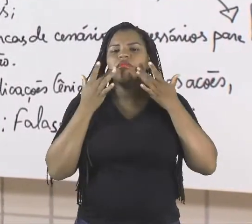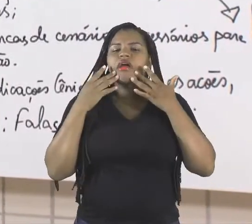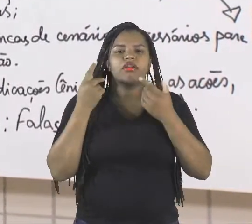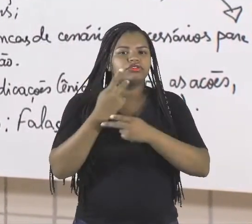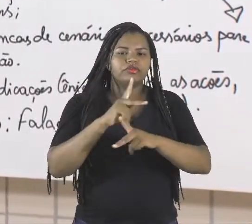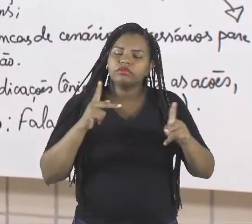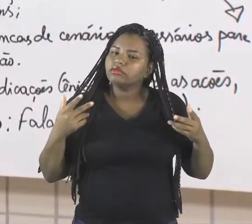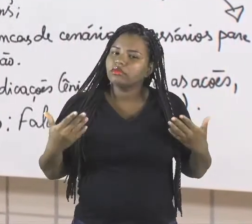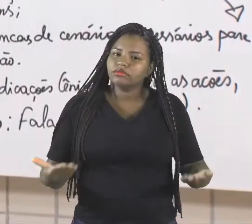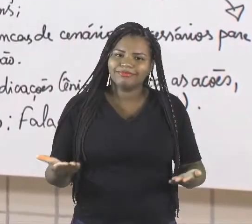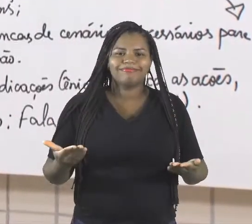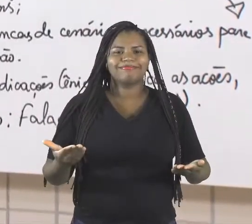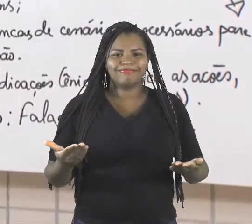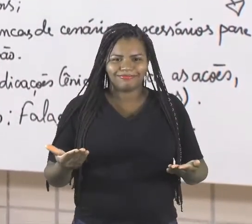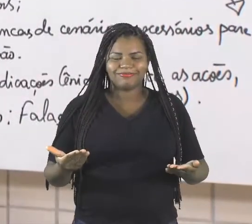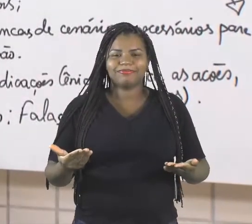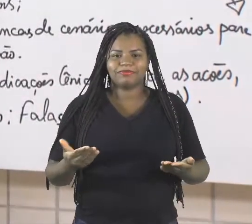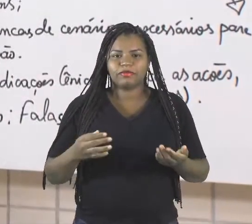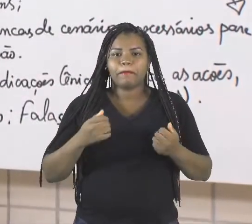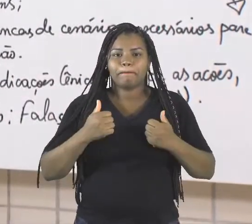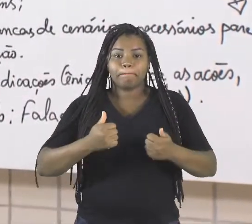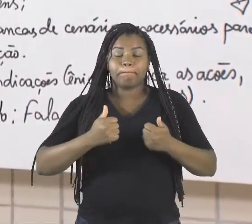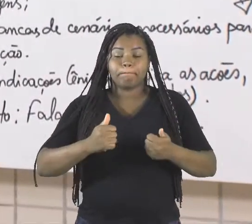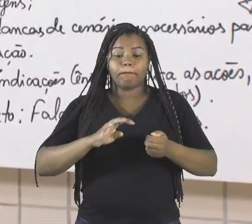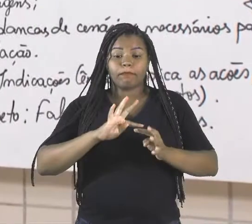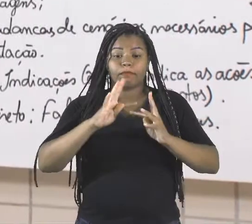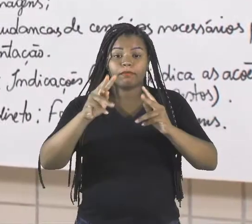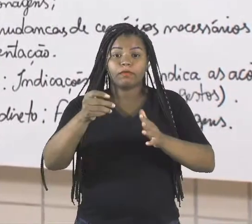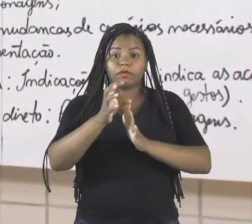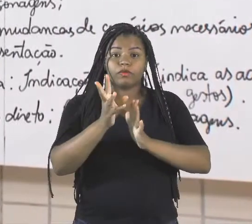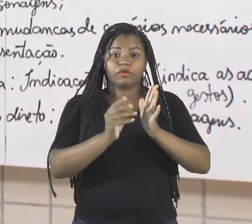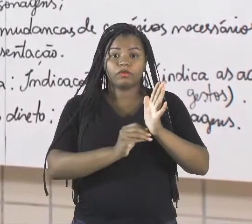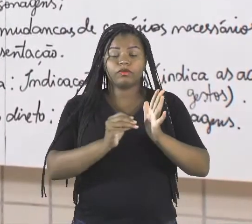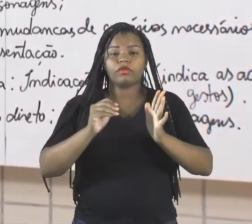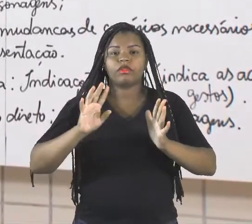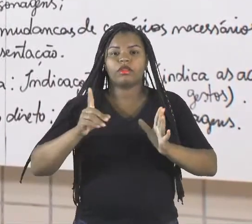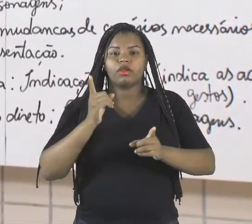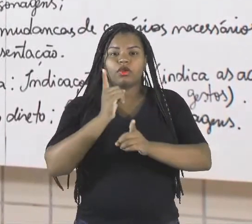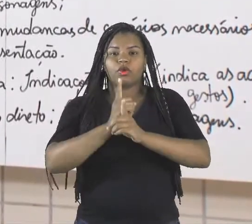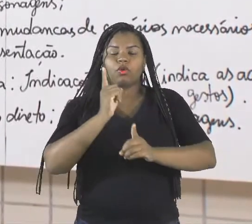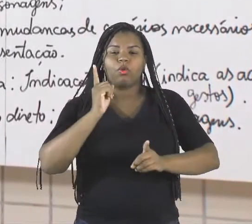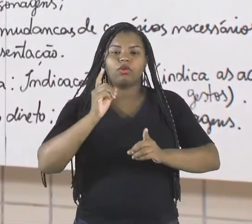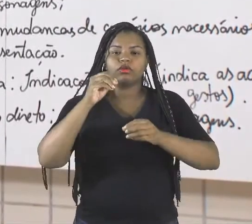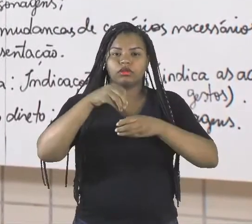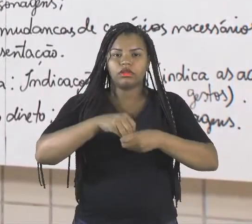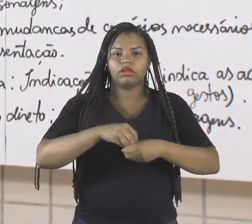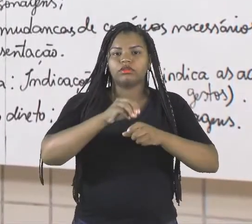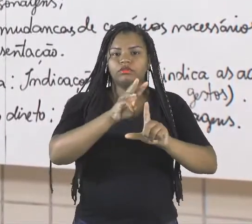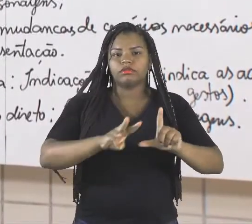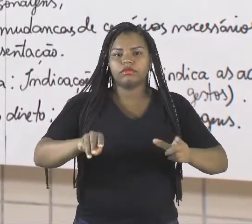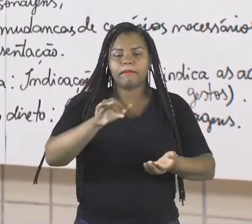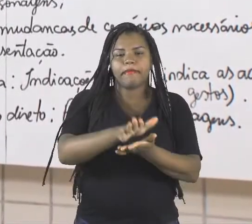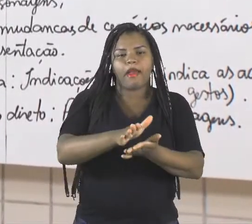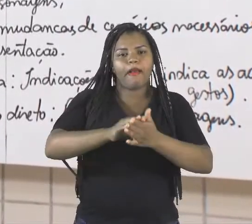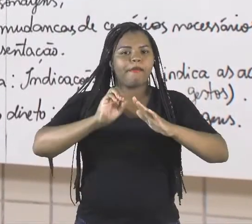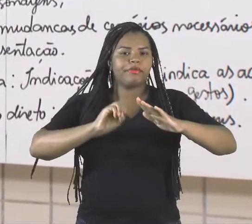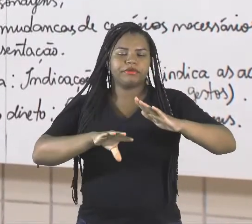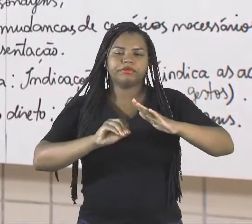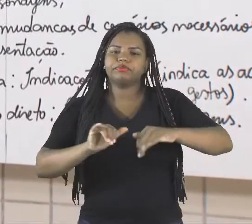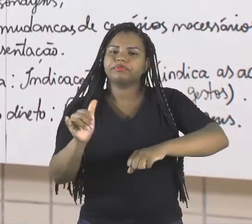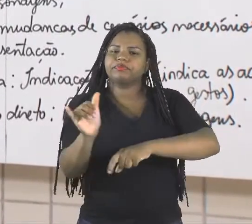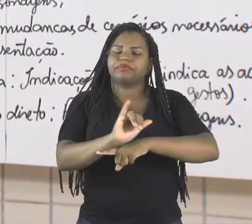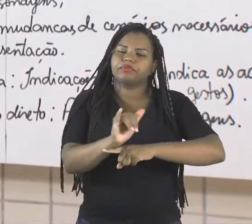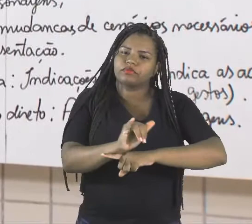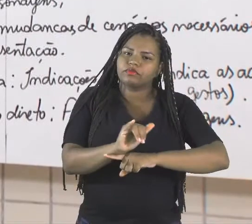tá bom? Então, todo esse conteúdo vocês encontram na nossa plataforma, Palmas Homeschool, no nosso canal do YouTube